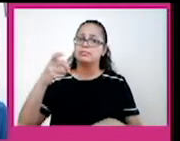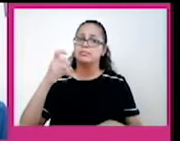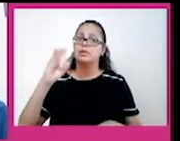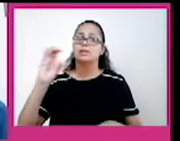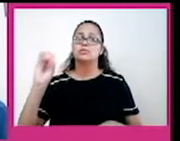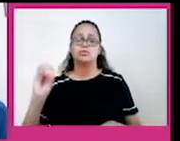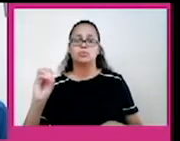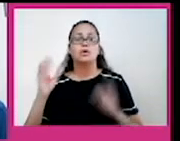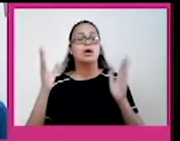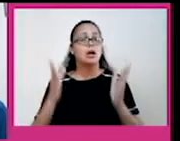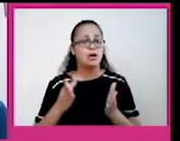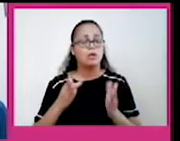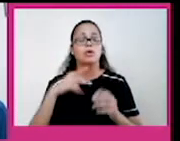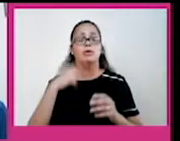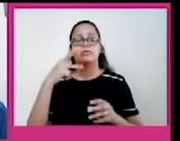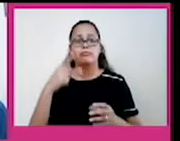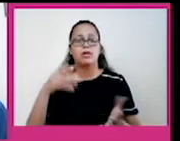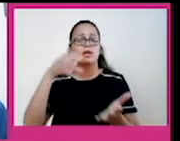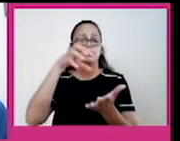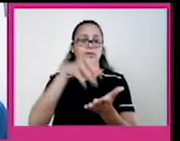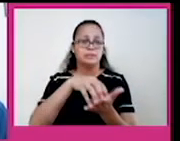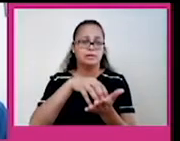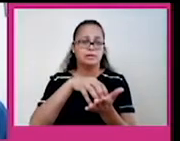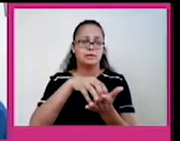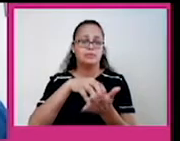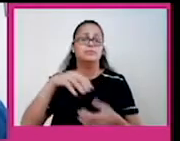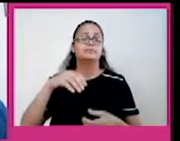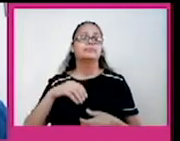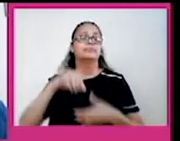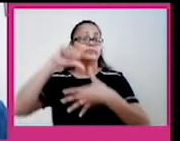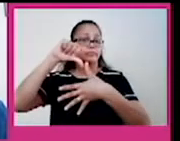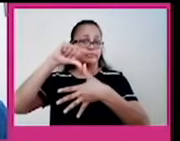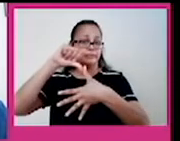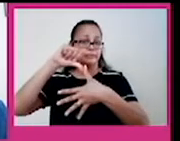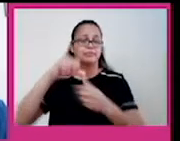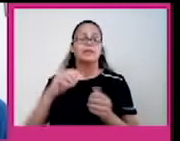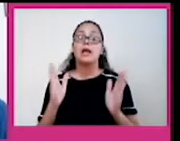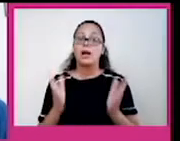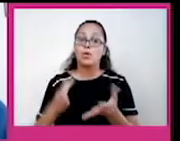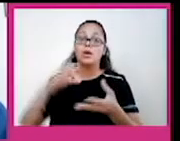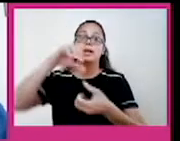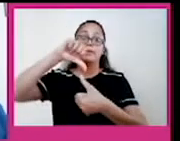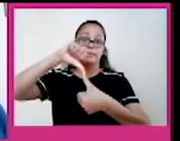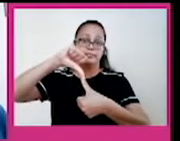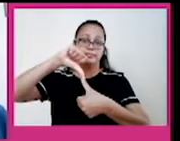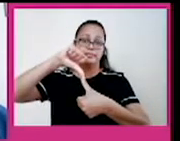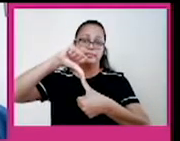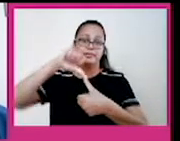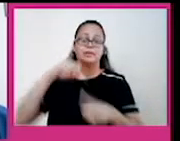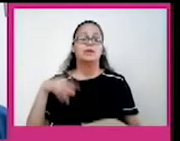falar dessa região aqui central da América Latina, que é a América Central Continental. Lembrando que a América